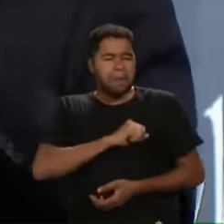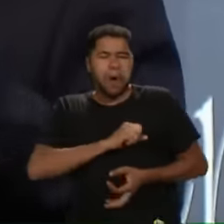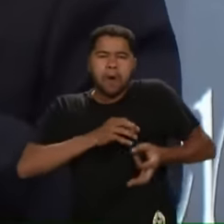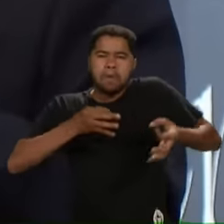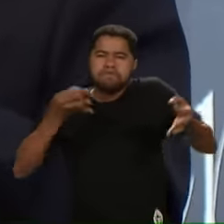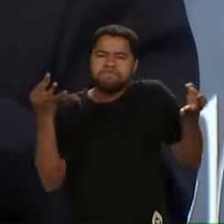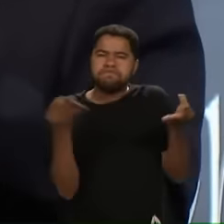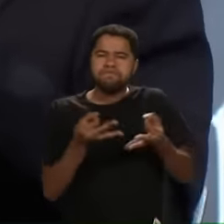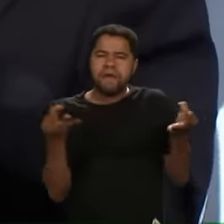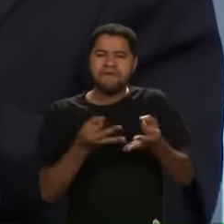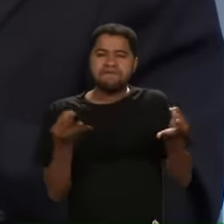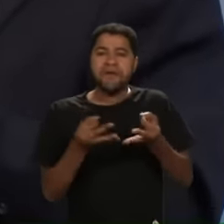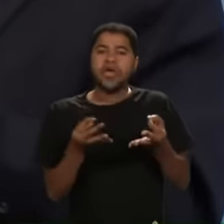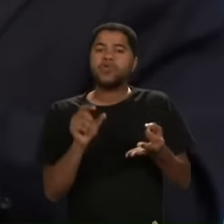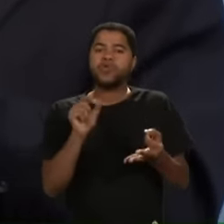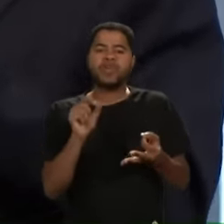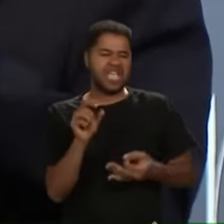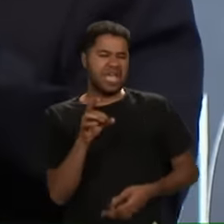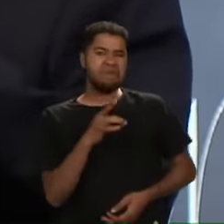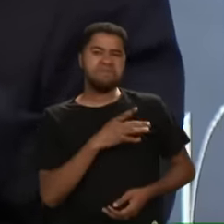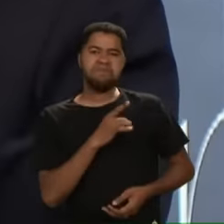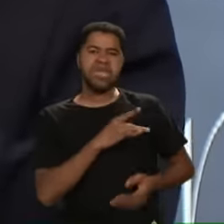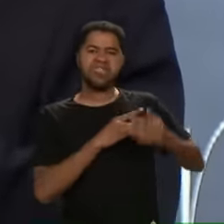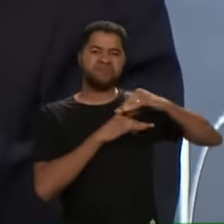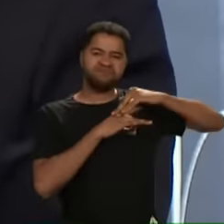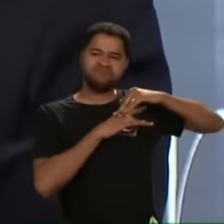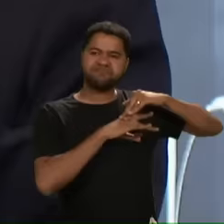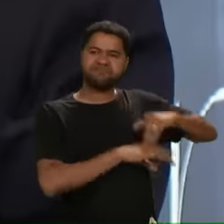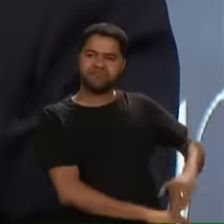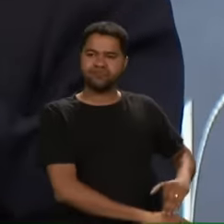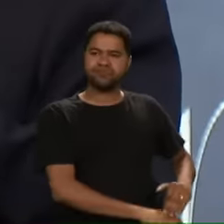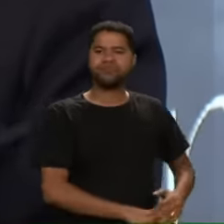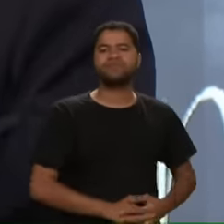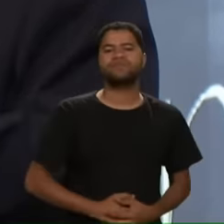lança fora o medo